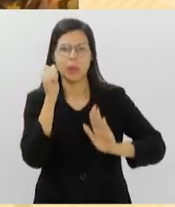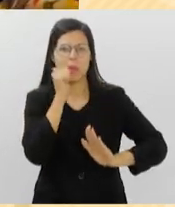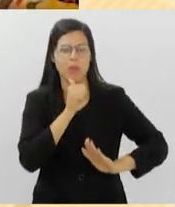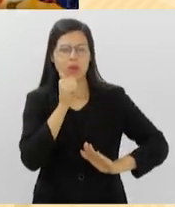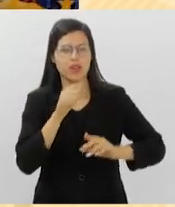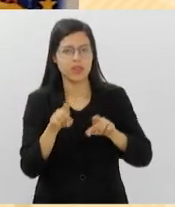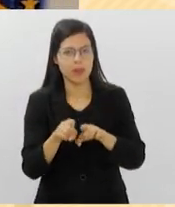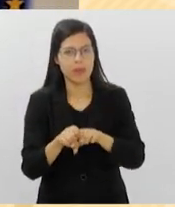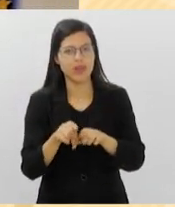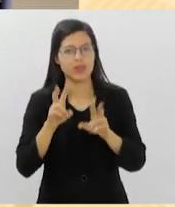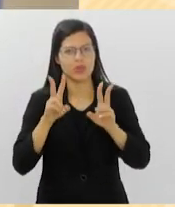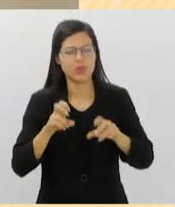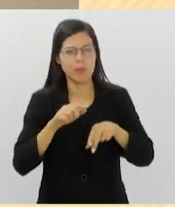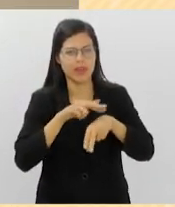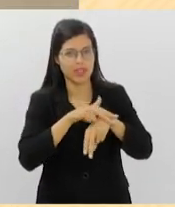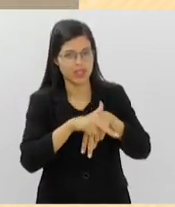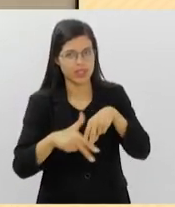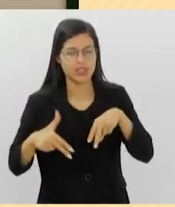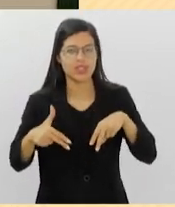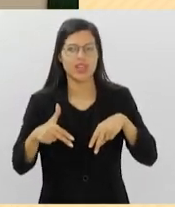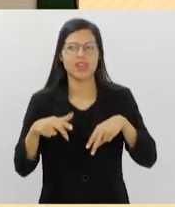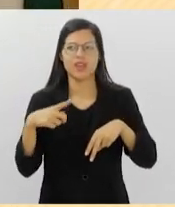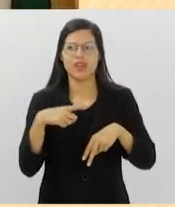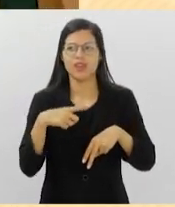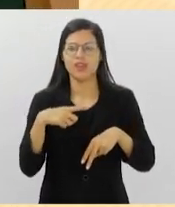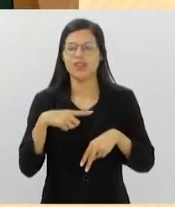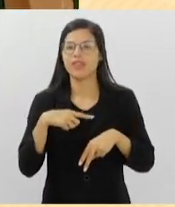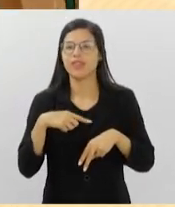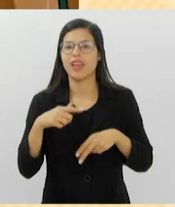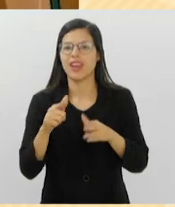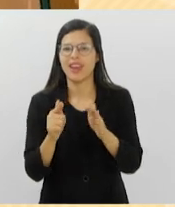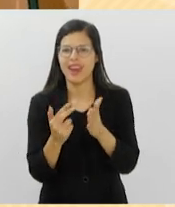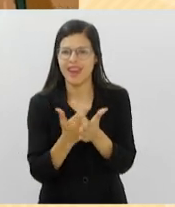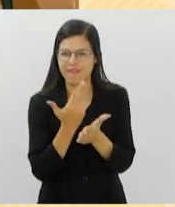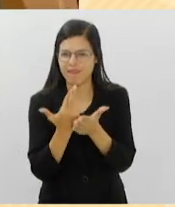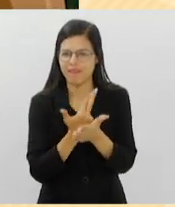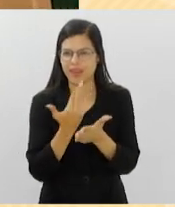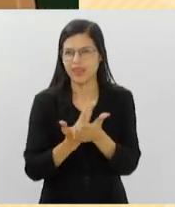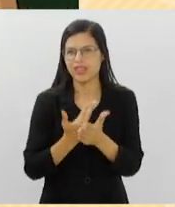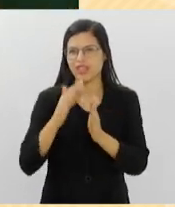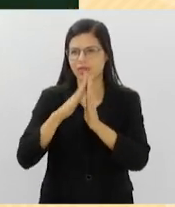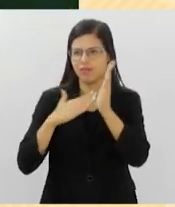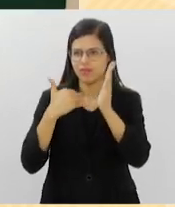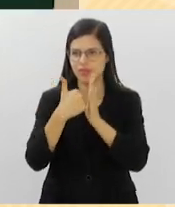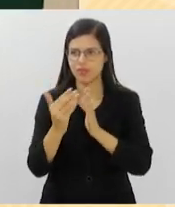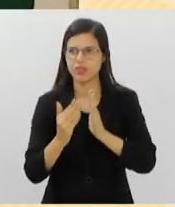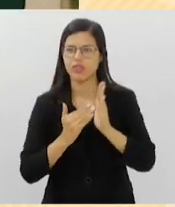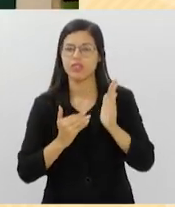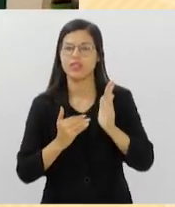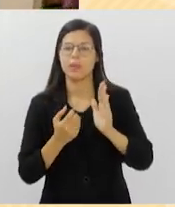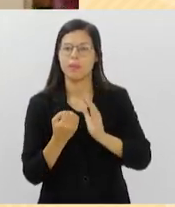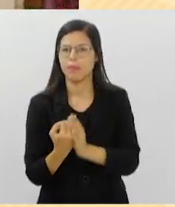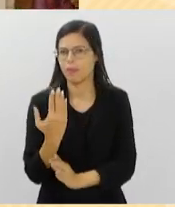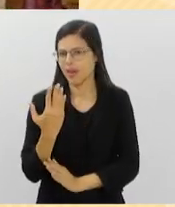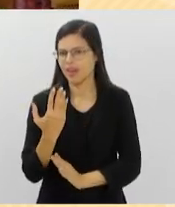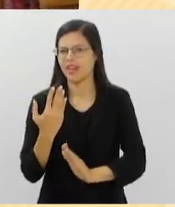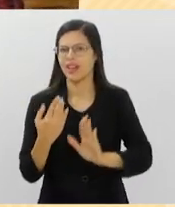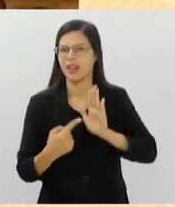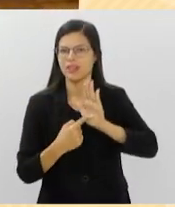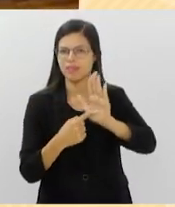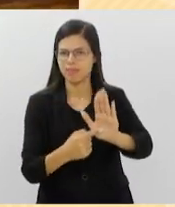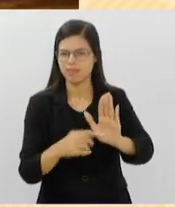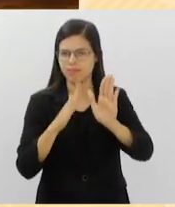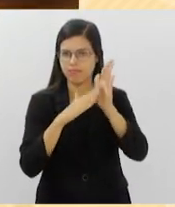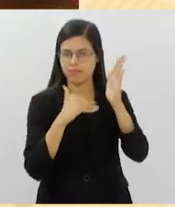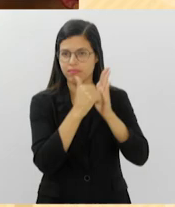gênero, usando recortes de revistas, tinta sobre tecido e a ampliação das imagens para criar as obras. As pinturas